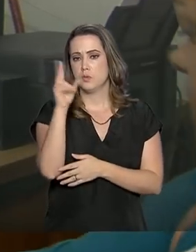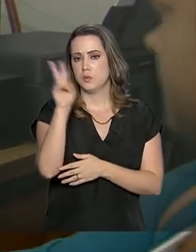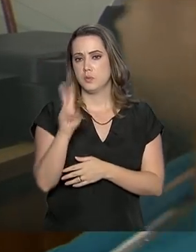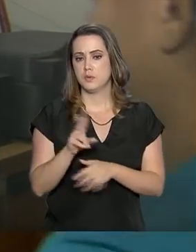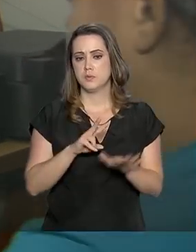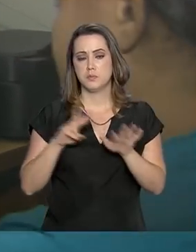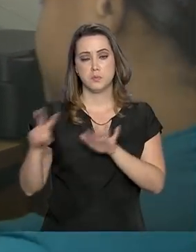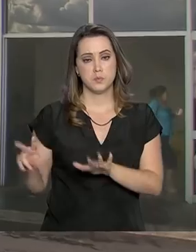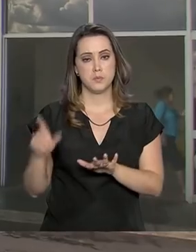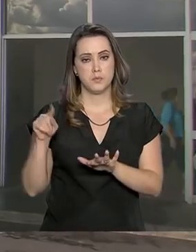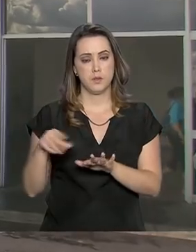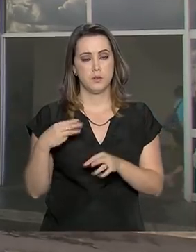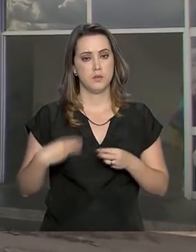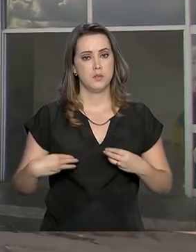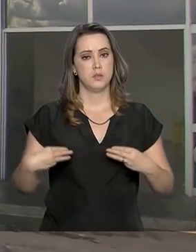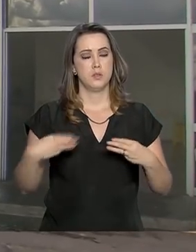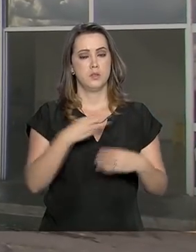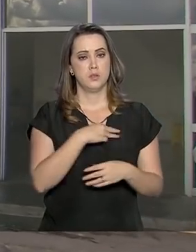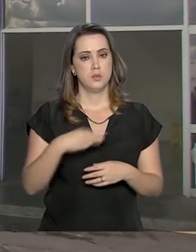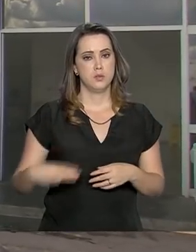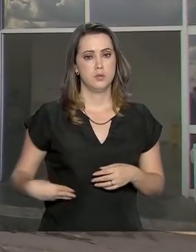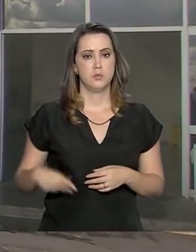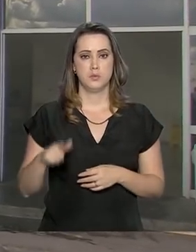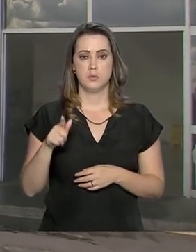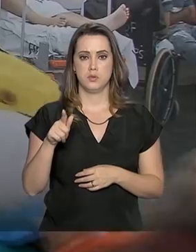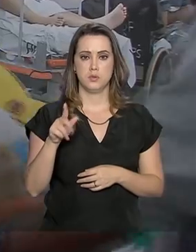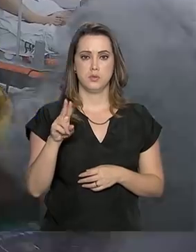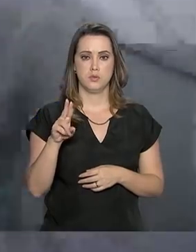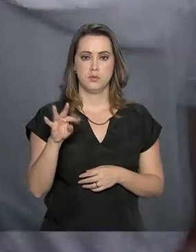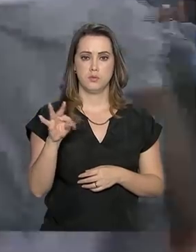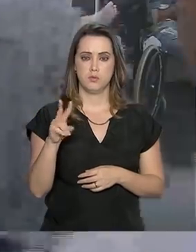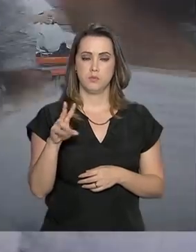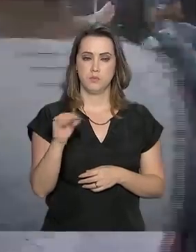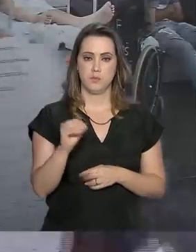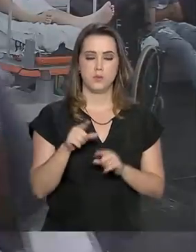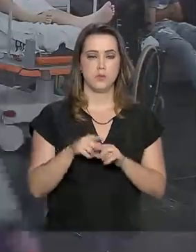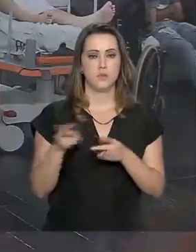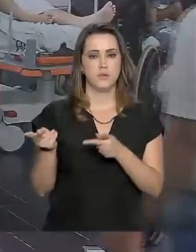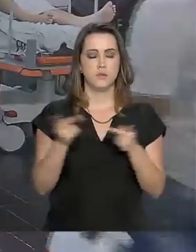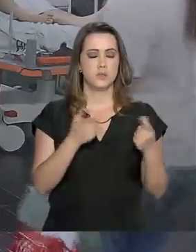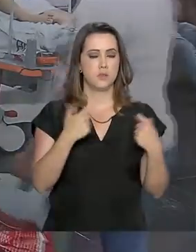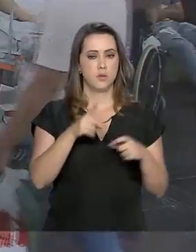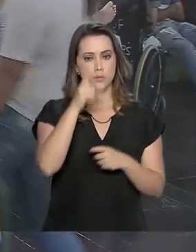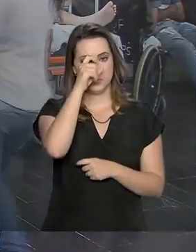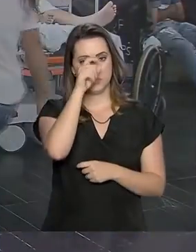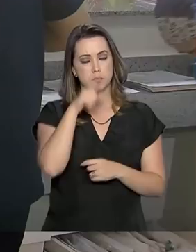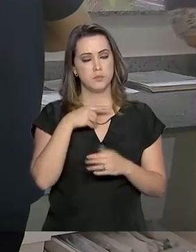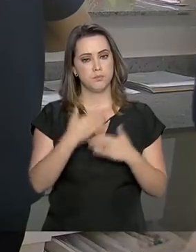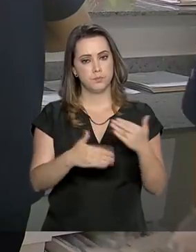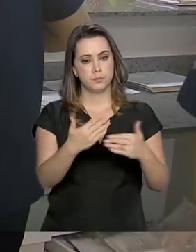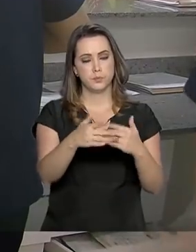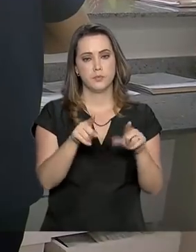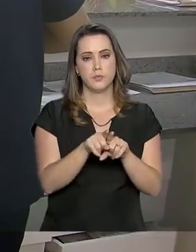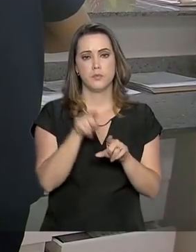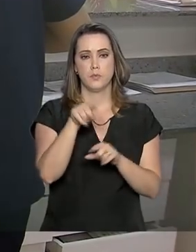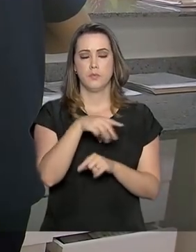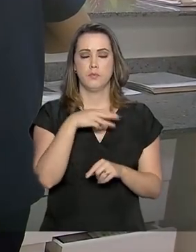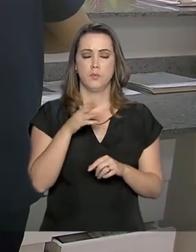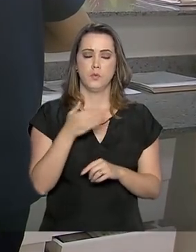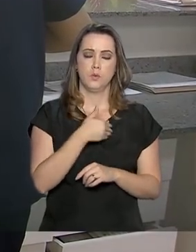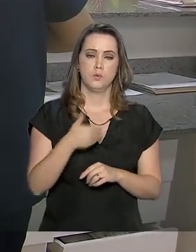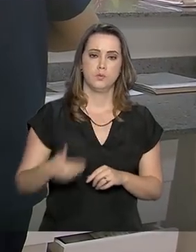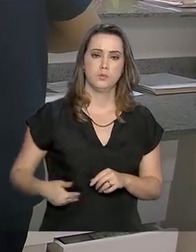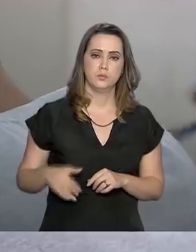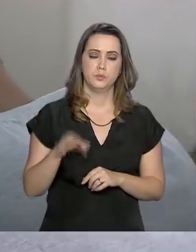vez por semana, e o ministro Gustavo Bebiano vai visitar pessoalmente os hospitais com regularidade. A previsão do governo,